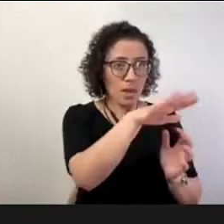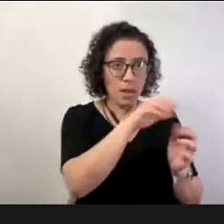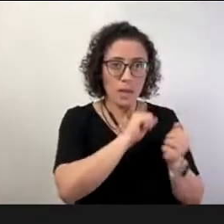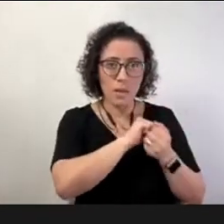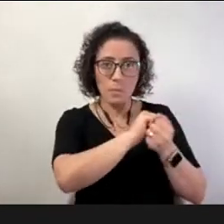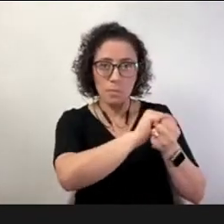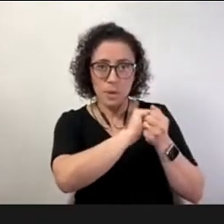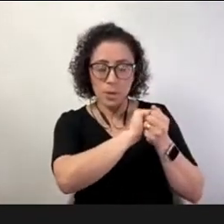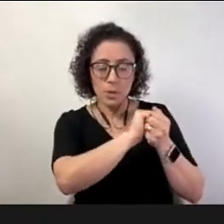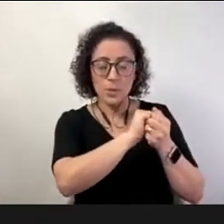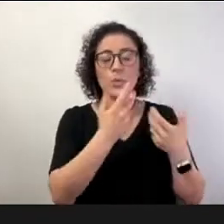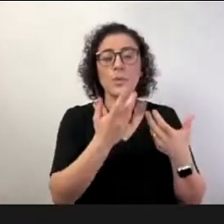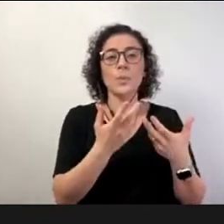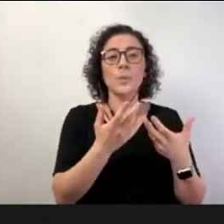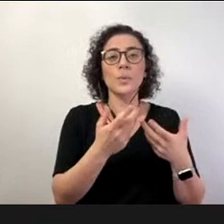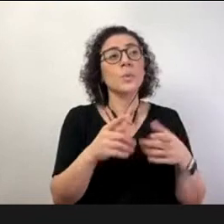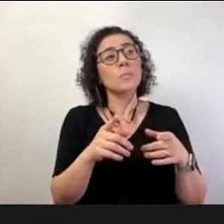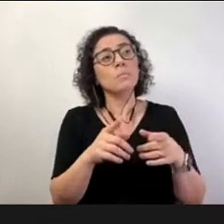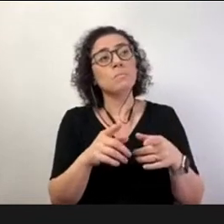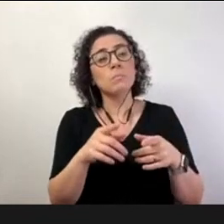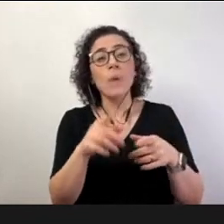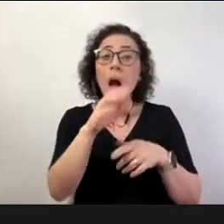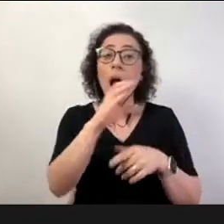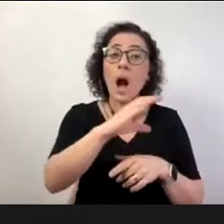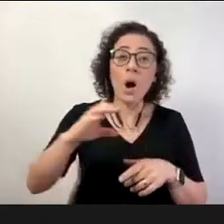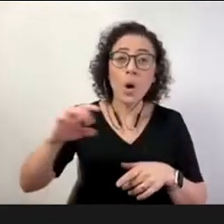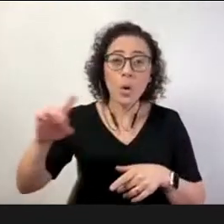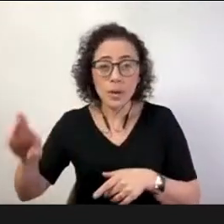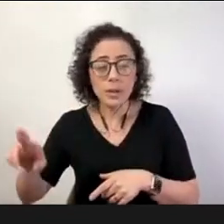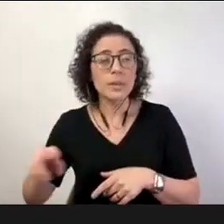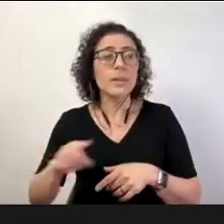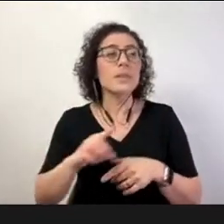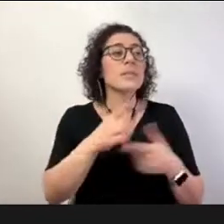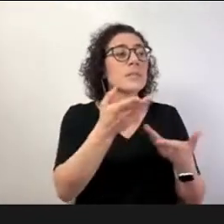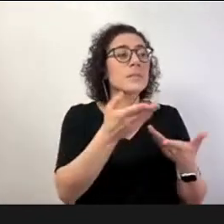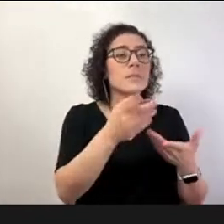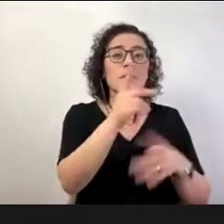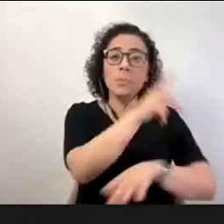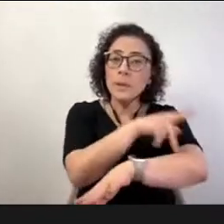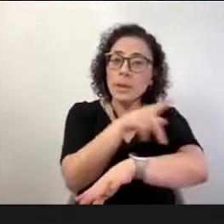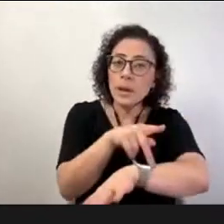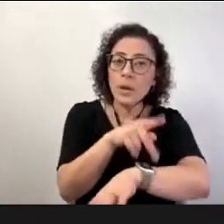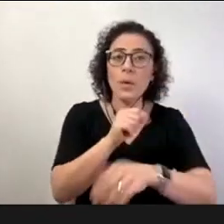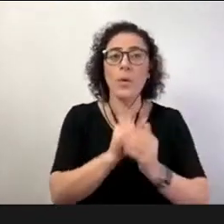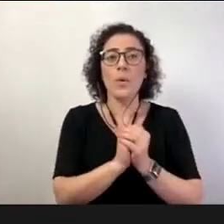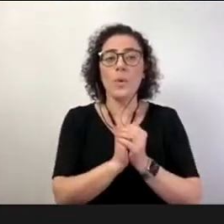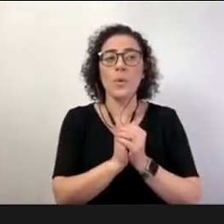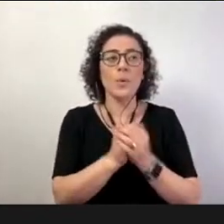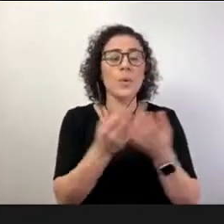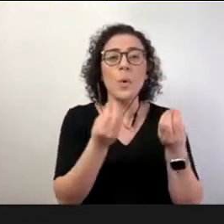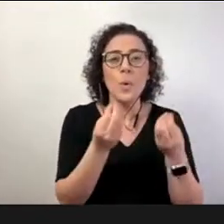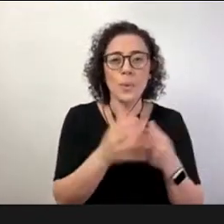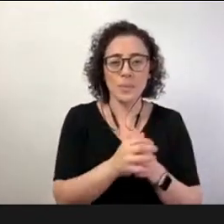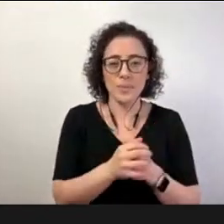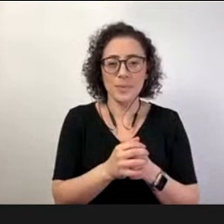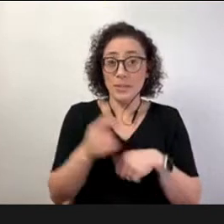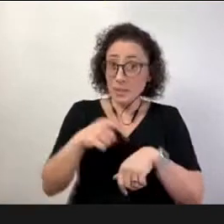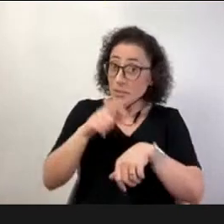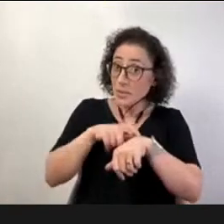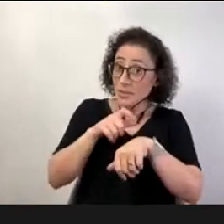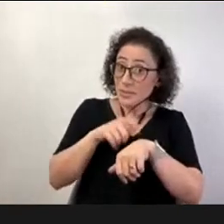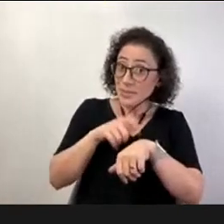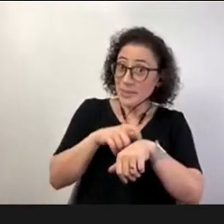docentes então vou trazer também alguns recortes aqui para ficar dentro do tempo viu Marcia qualquer coisa tranquila gente